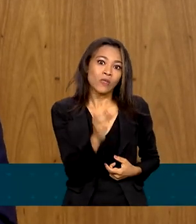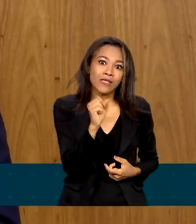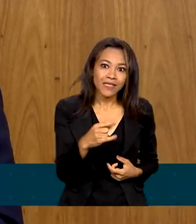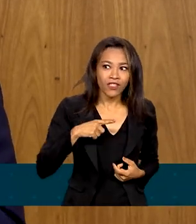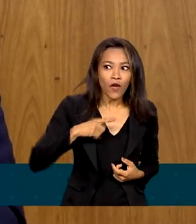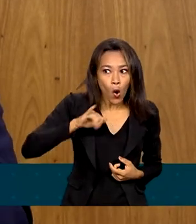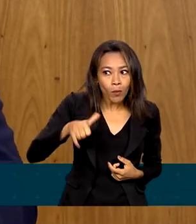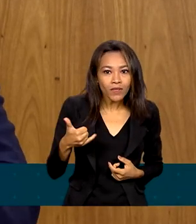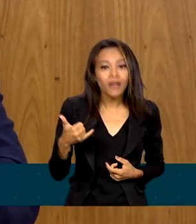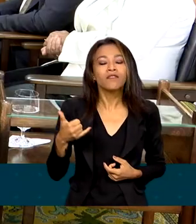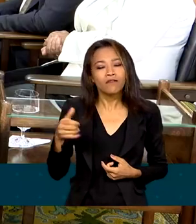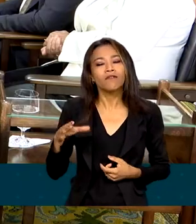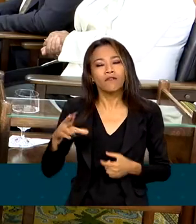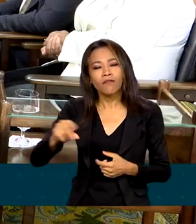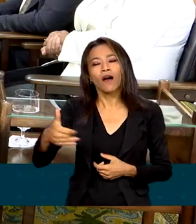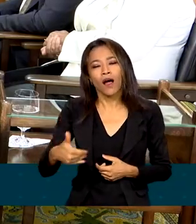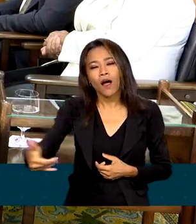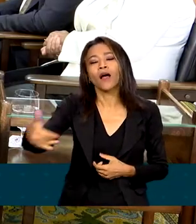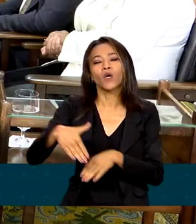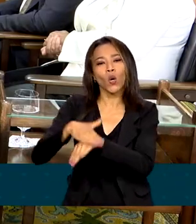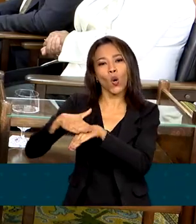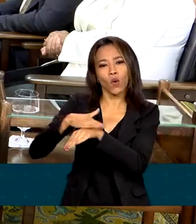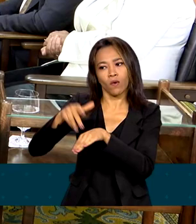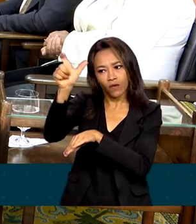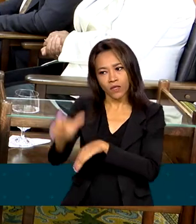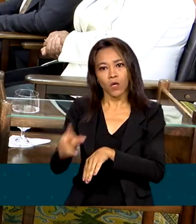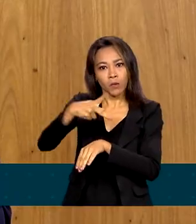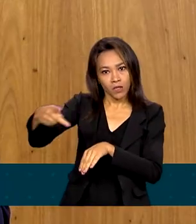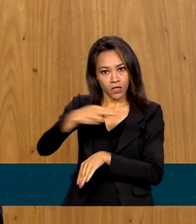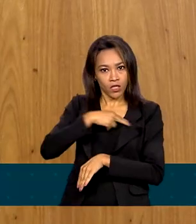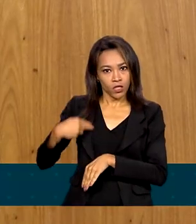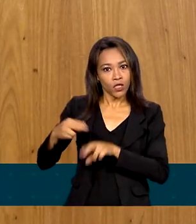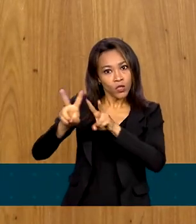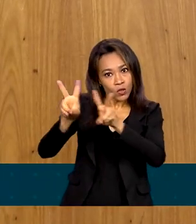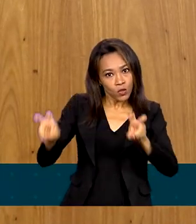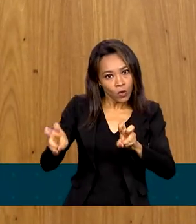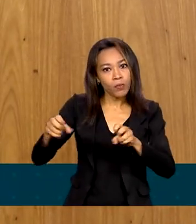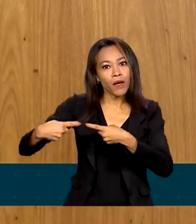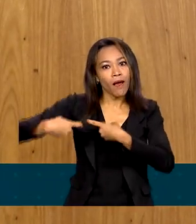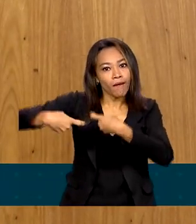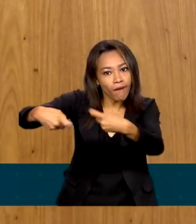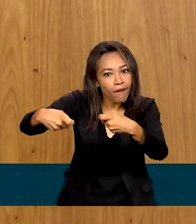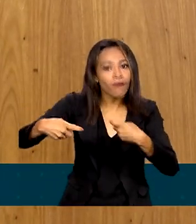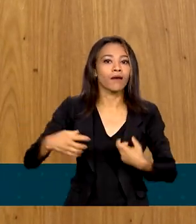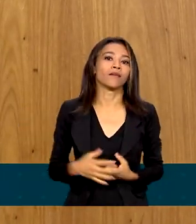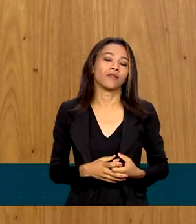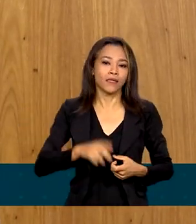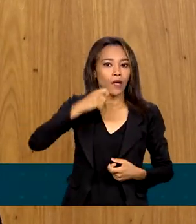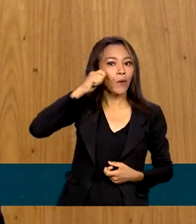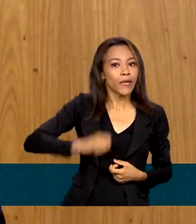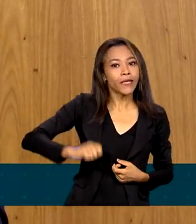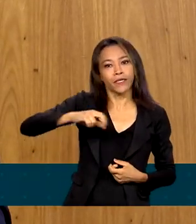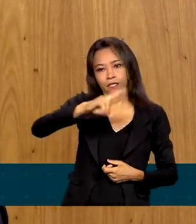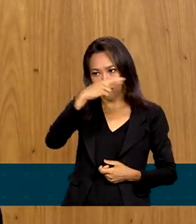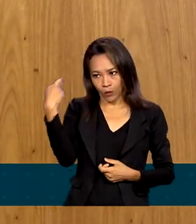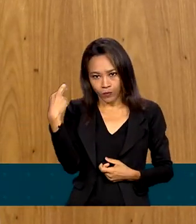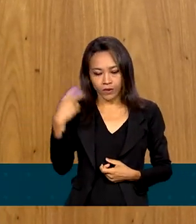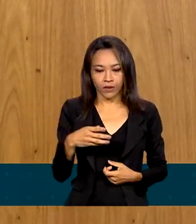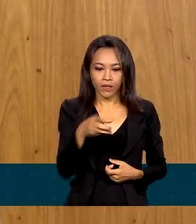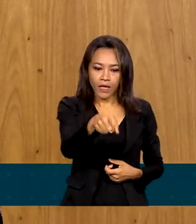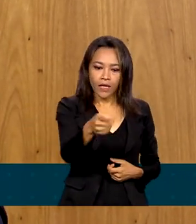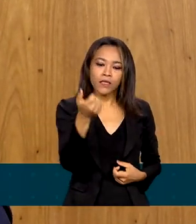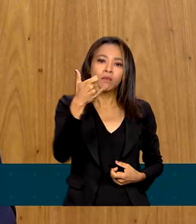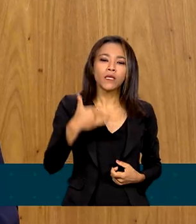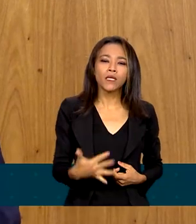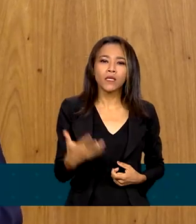conversar com Xi Jinping sobre a guerra Rússia-Ucrânia. Vou conversar com o Xi Jinping porque a China é um país extremamente